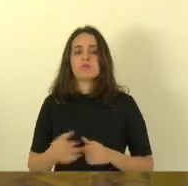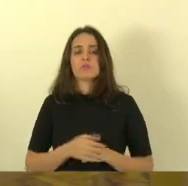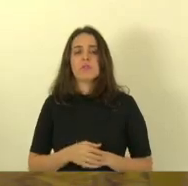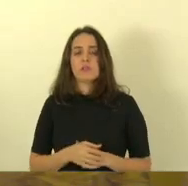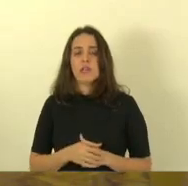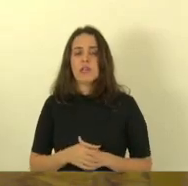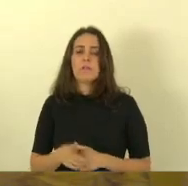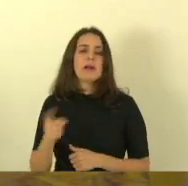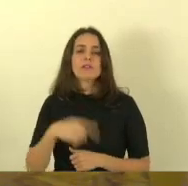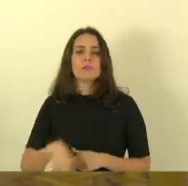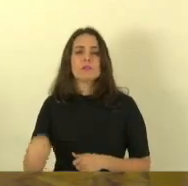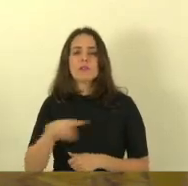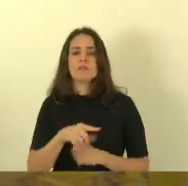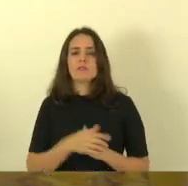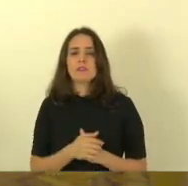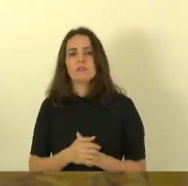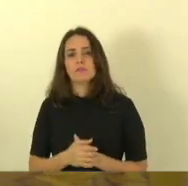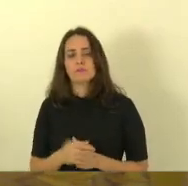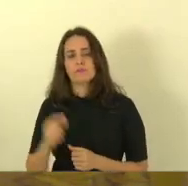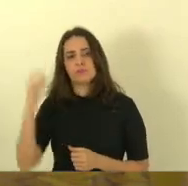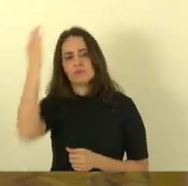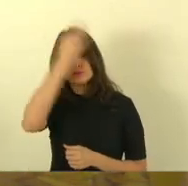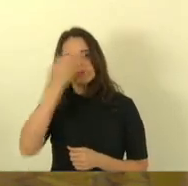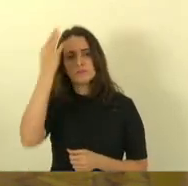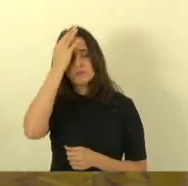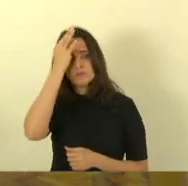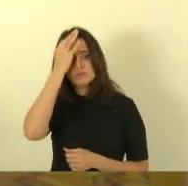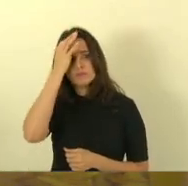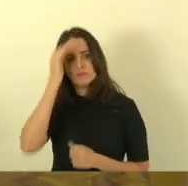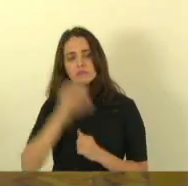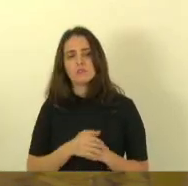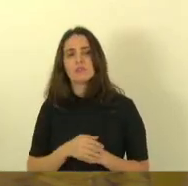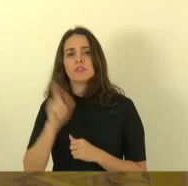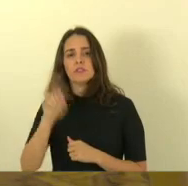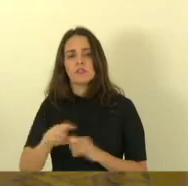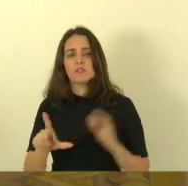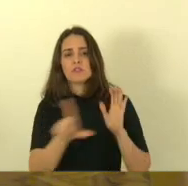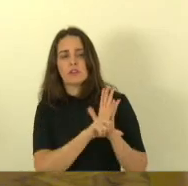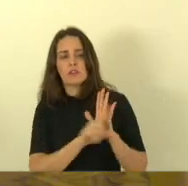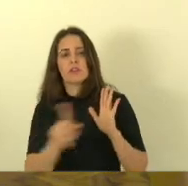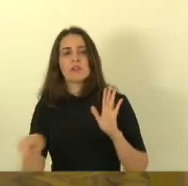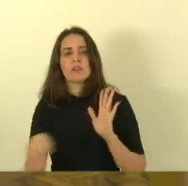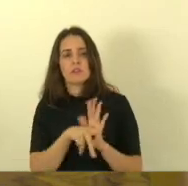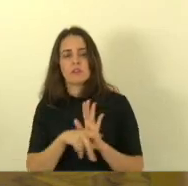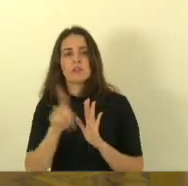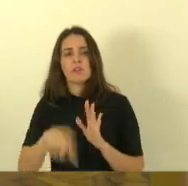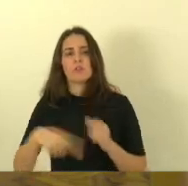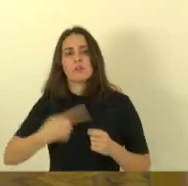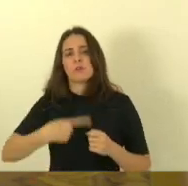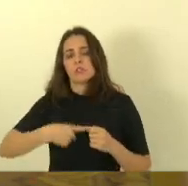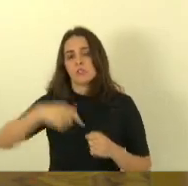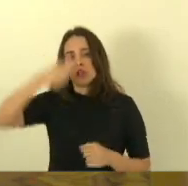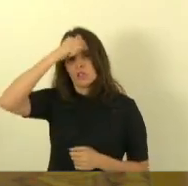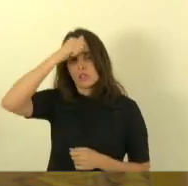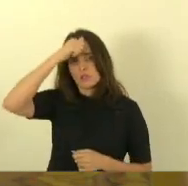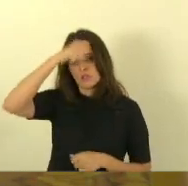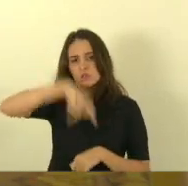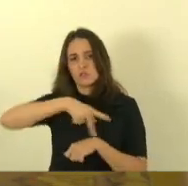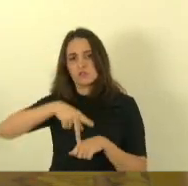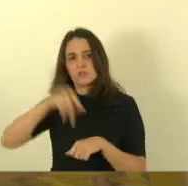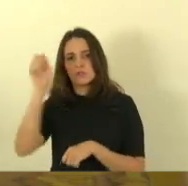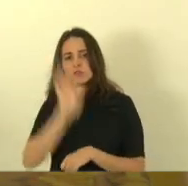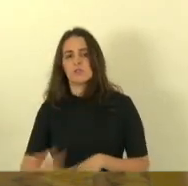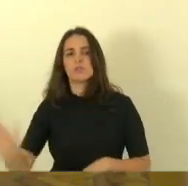nossos deputados daqui do Espírito Santo respeito a nossa legitimidade do nosso município de Aracruz e do nosso país Brasil